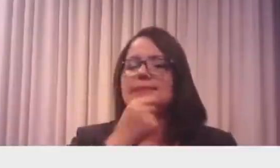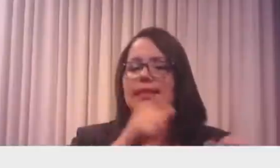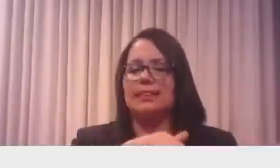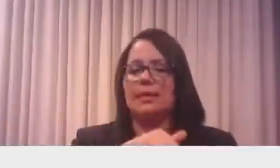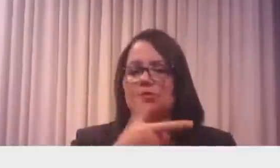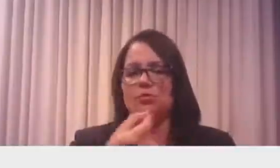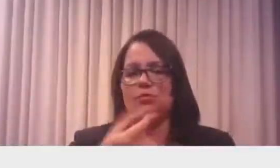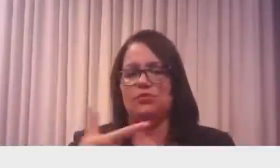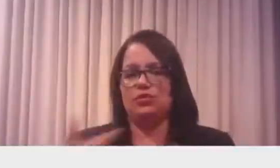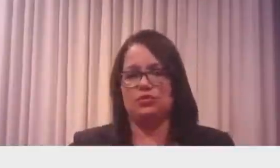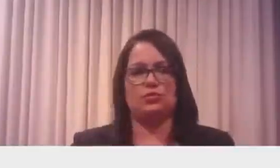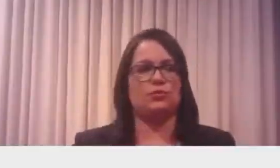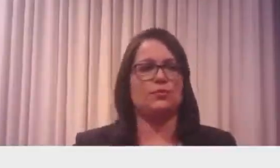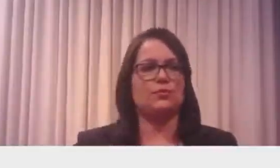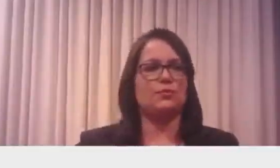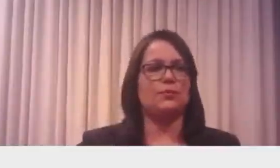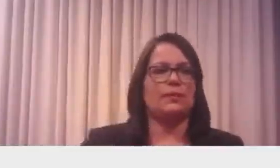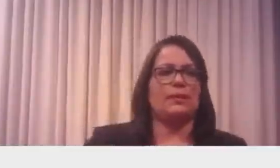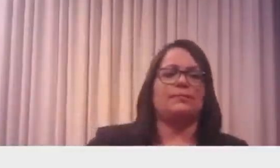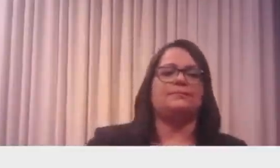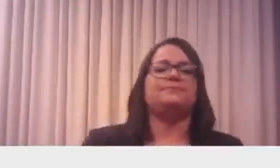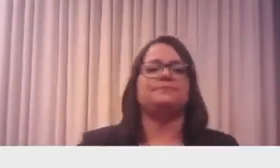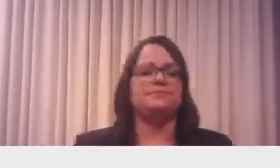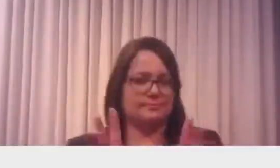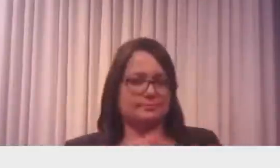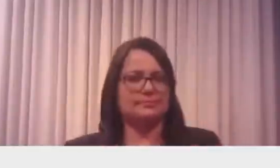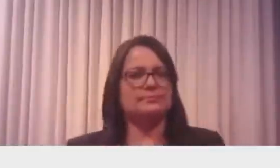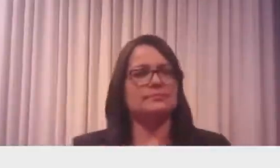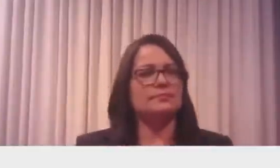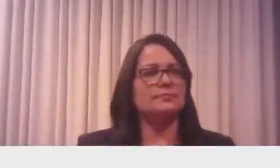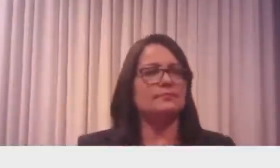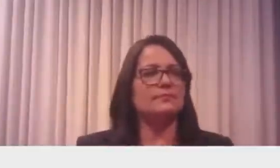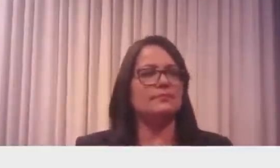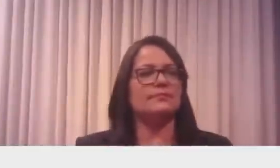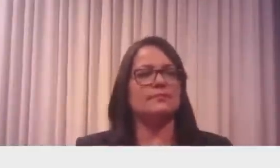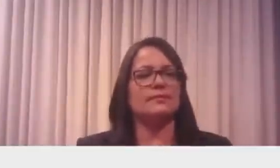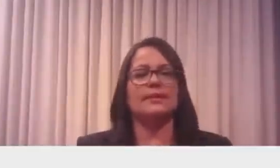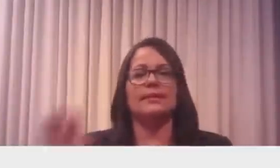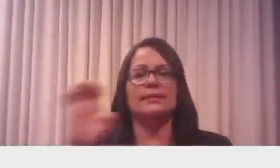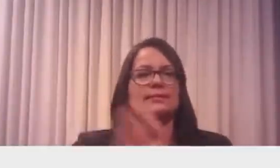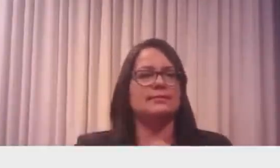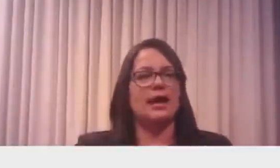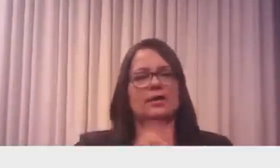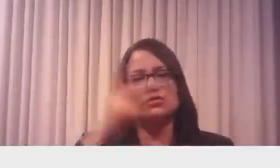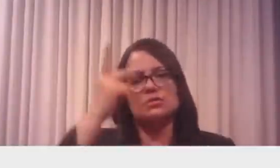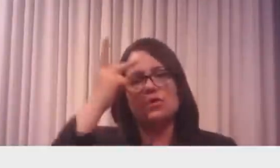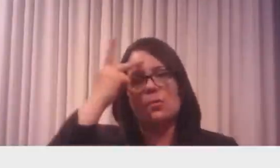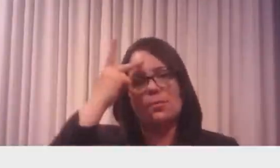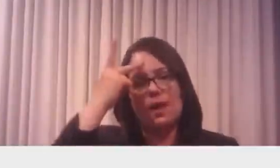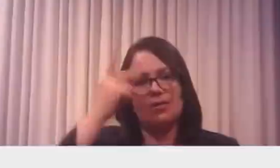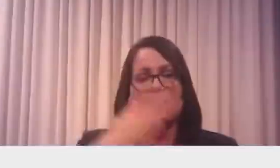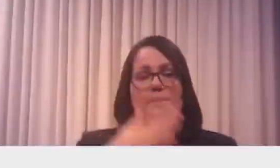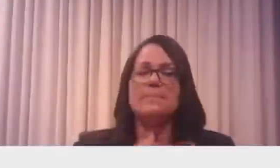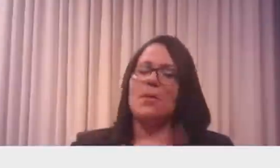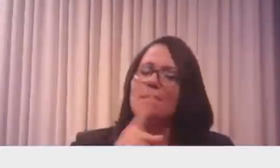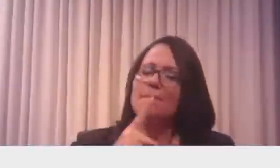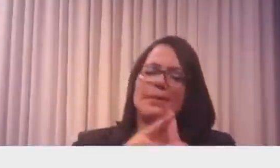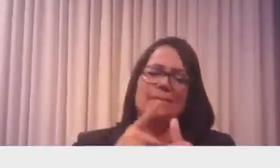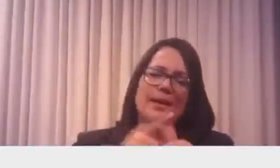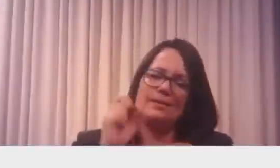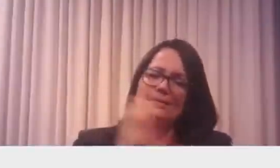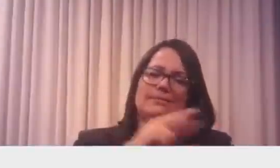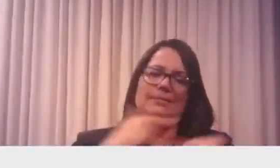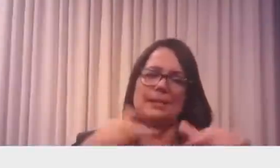Jogo rápido aqui. Olha a matéria de capa do nosso querido Estado de São Paulo. Estado de São Paulo, meu primeiro emprego, em